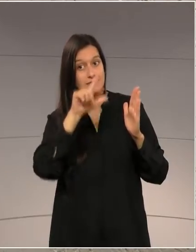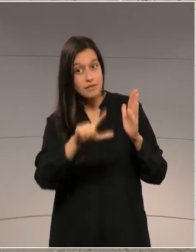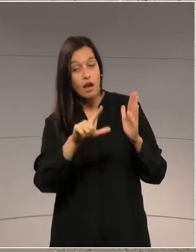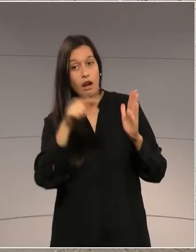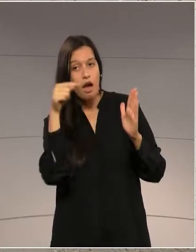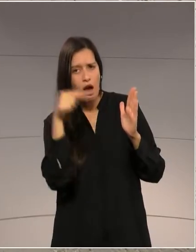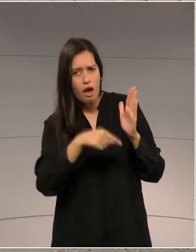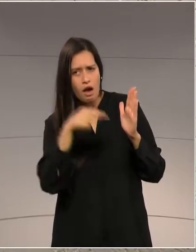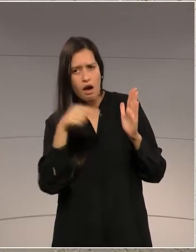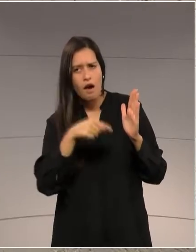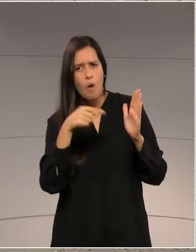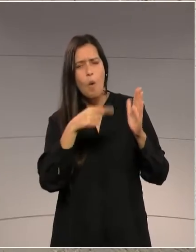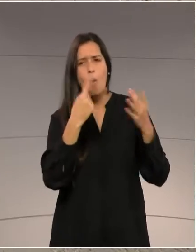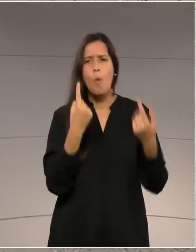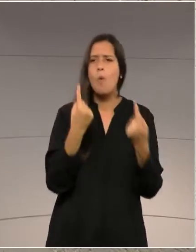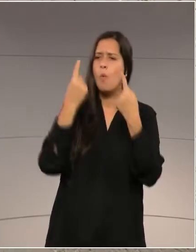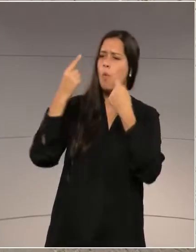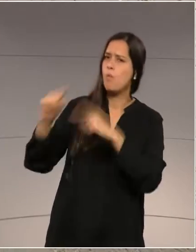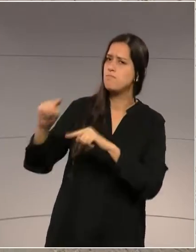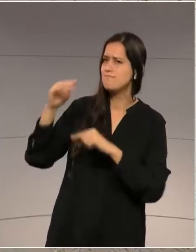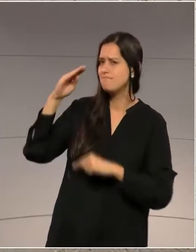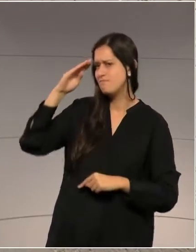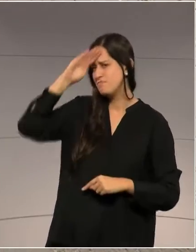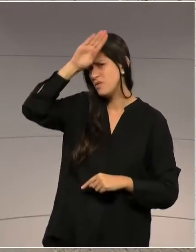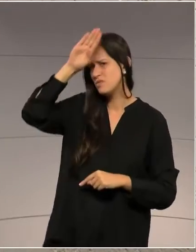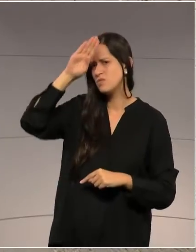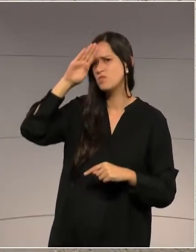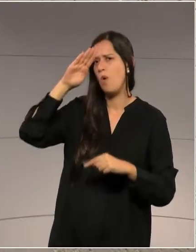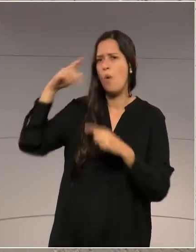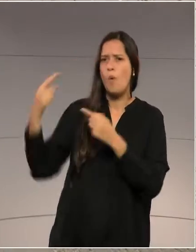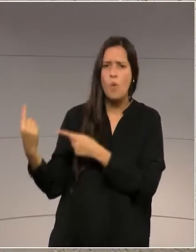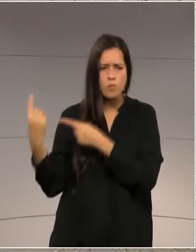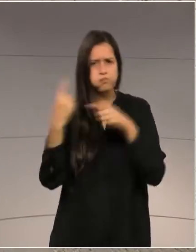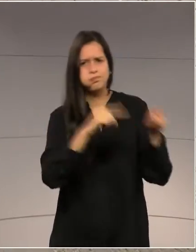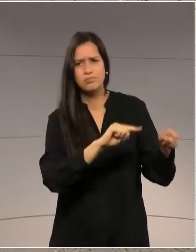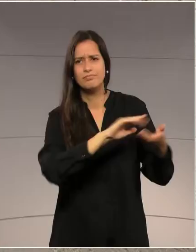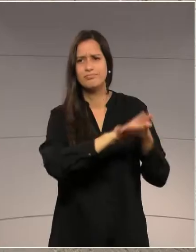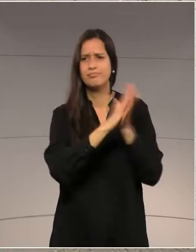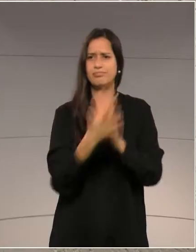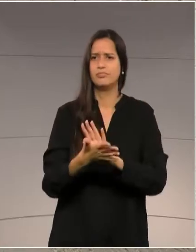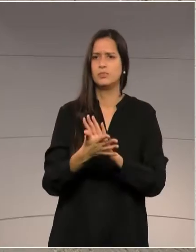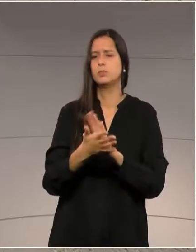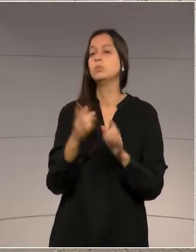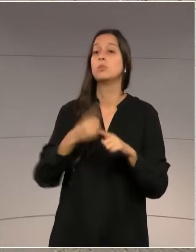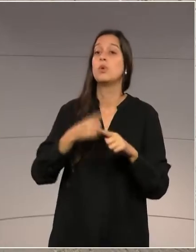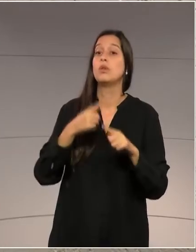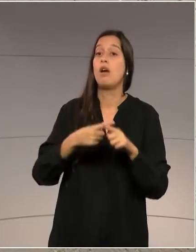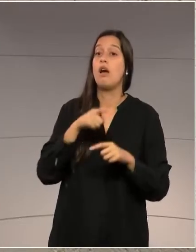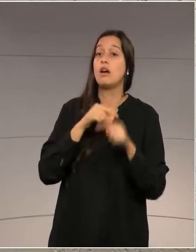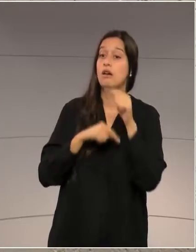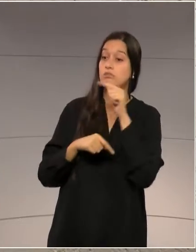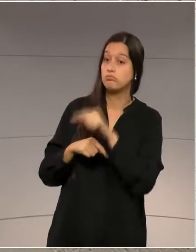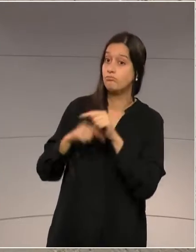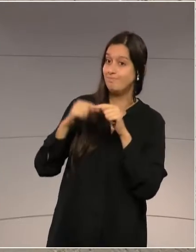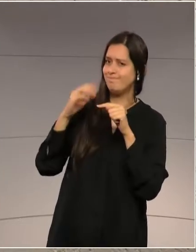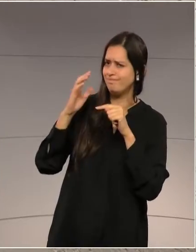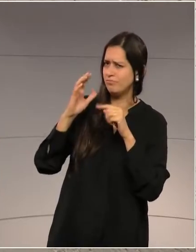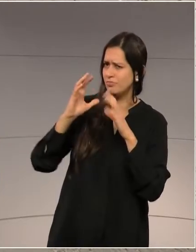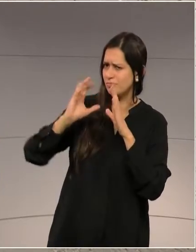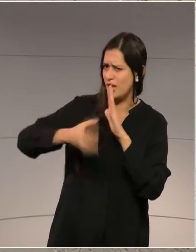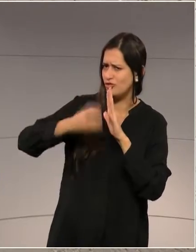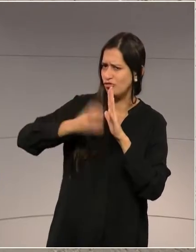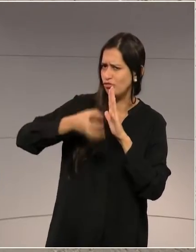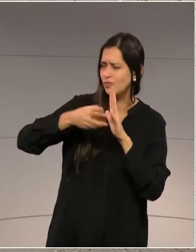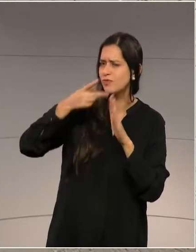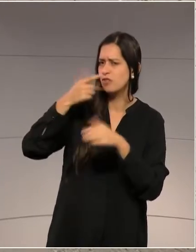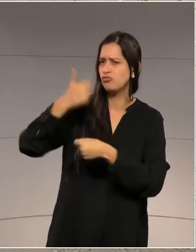medida só para buscá-los, porque dizem aí que ele é dono de uma seguradora, o Célsior, que no nordeste do país talvez seja uma das maiores.